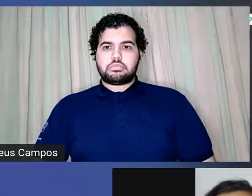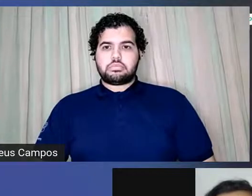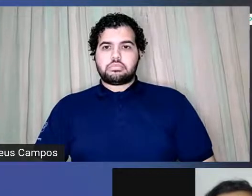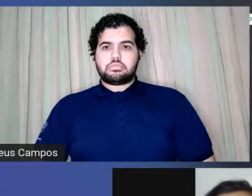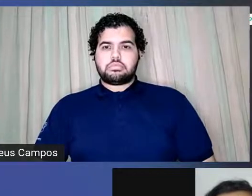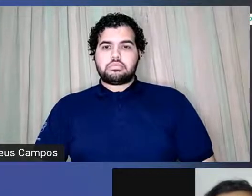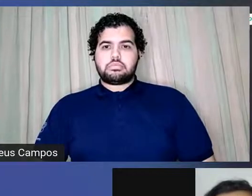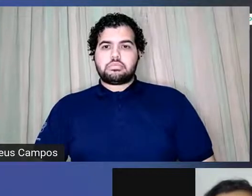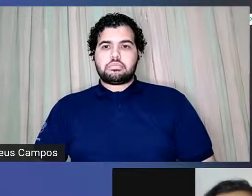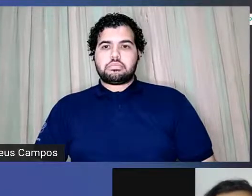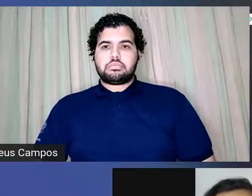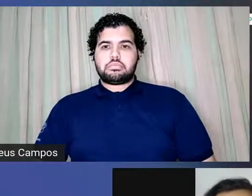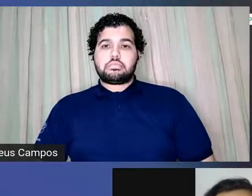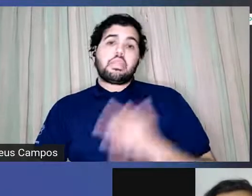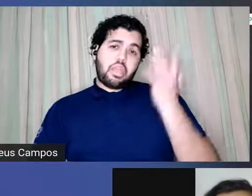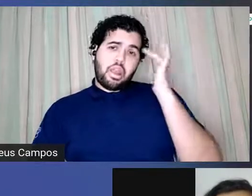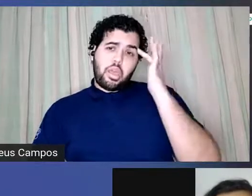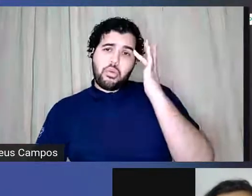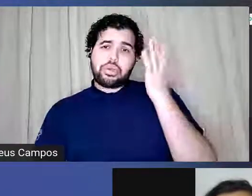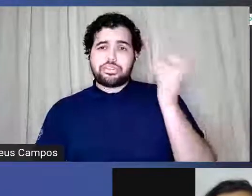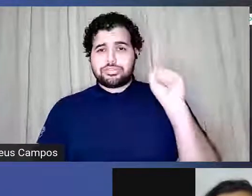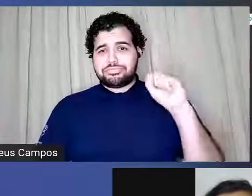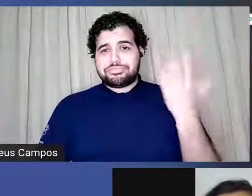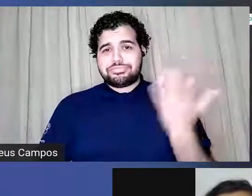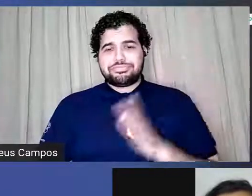eu acho que é isto né gente